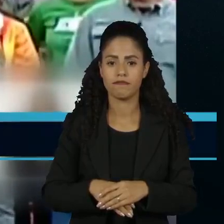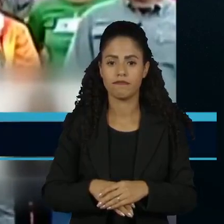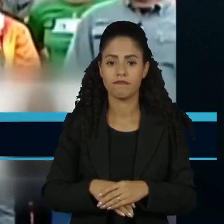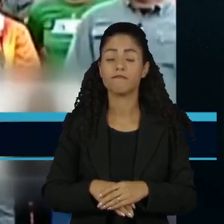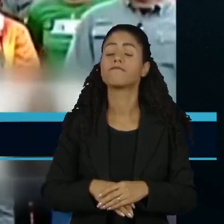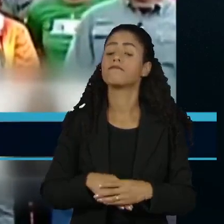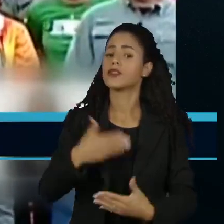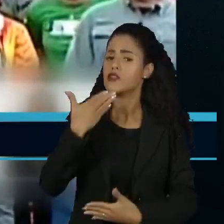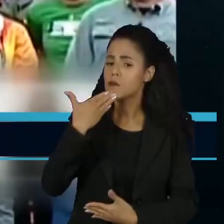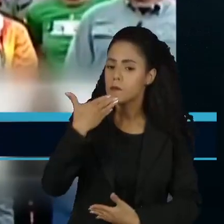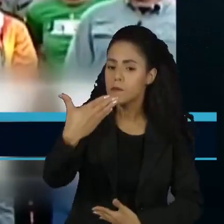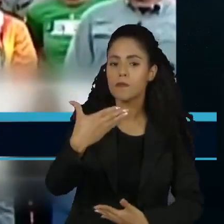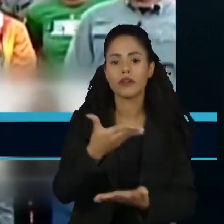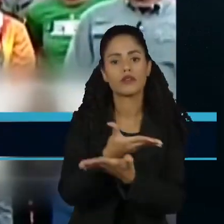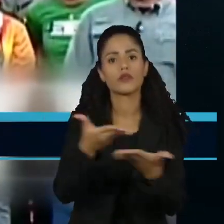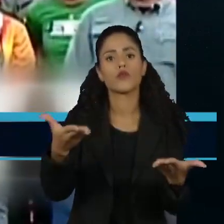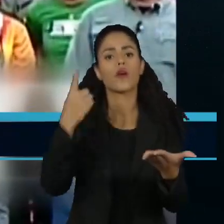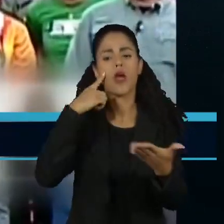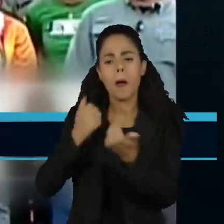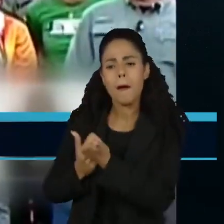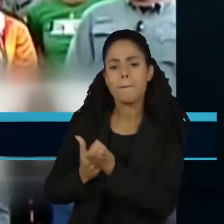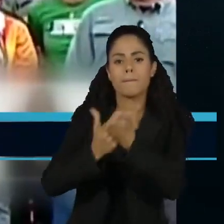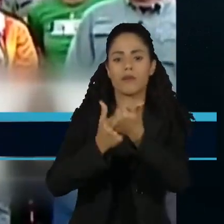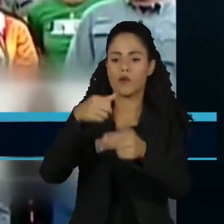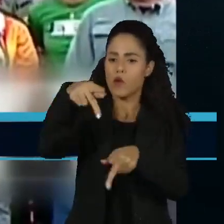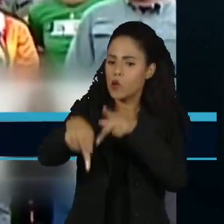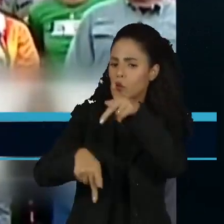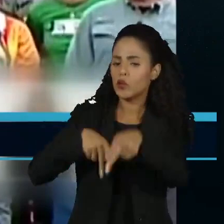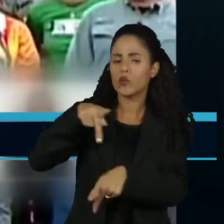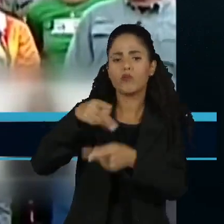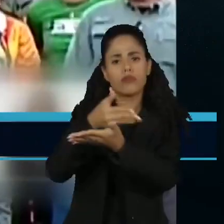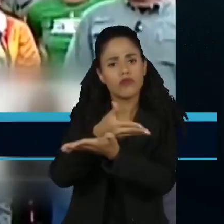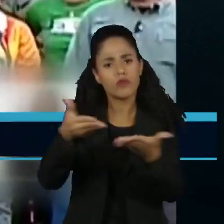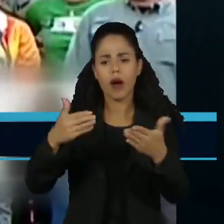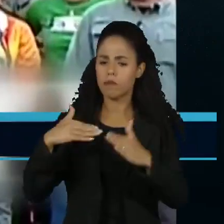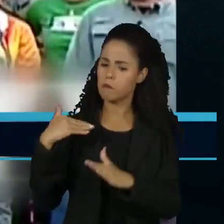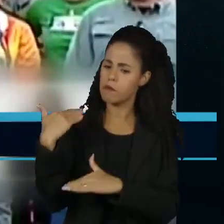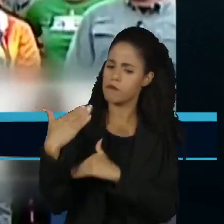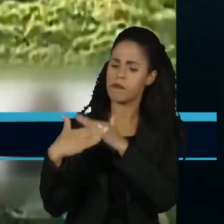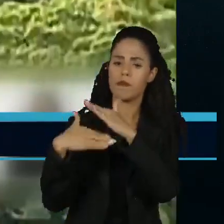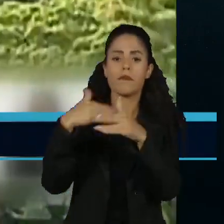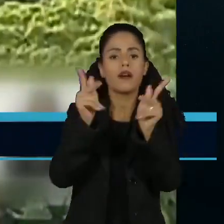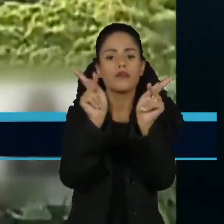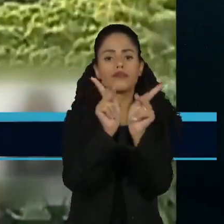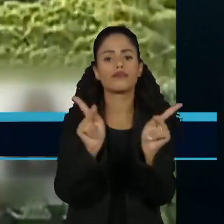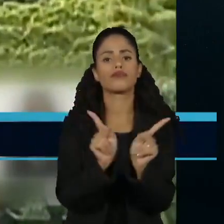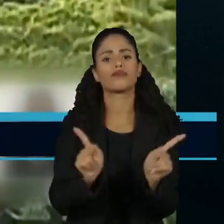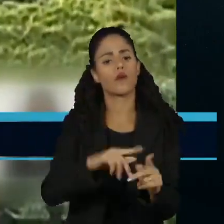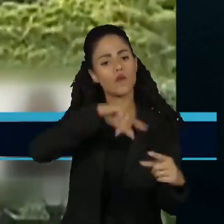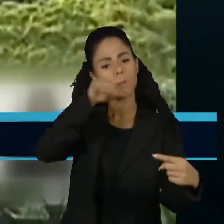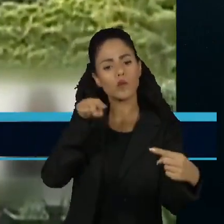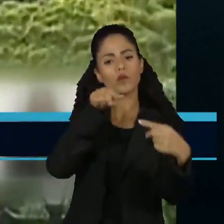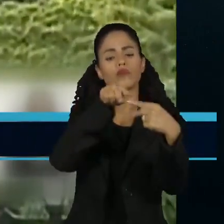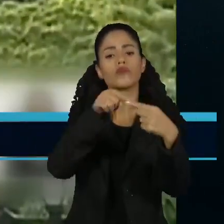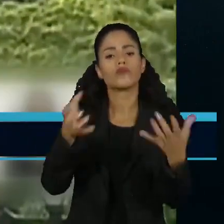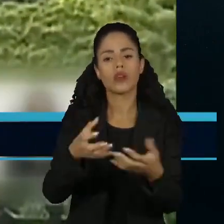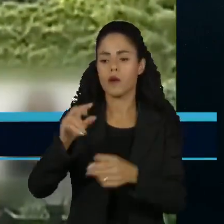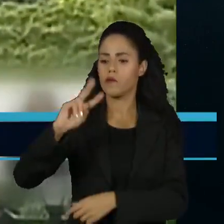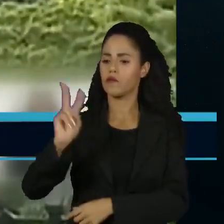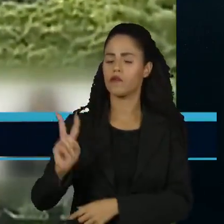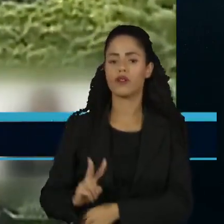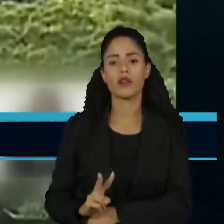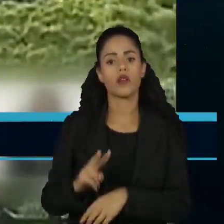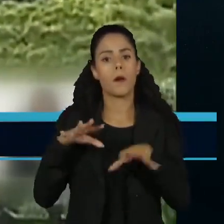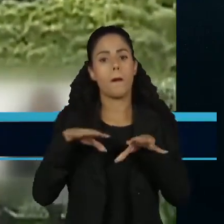Peço a bênção do céu e todo o apoio do povo e da Força Nacional para avançar em paz rumo ao grande objetivo de que a Venezuela fique